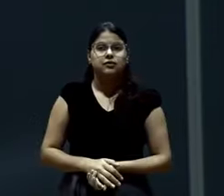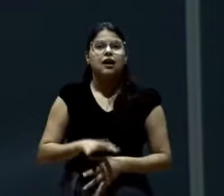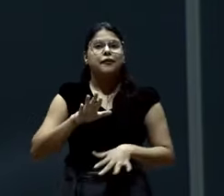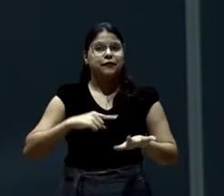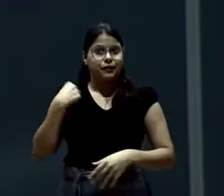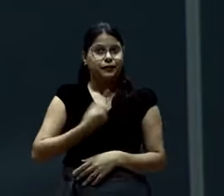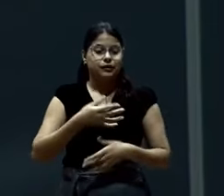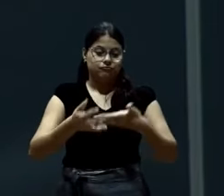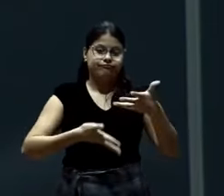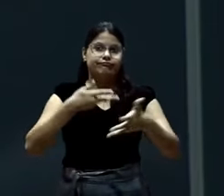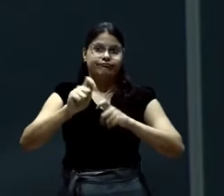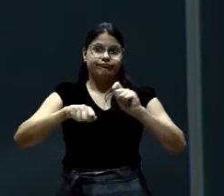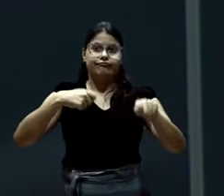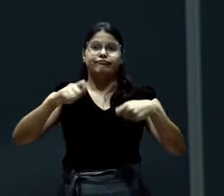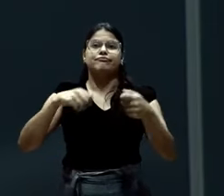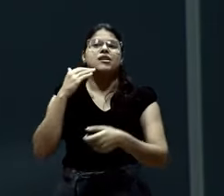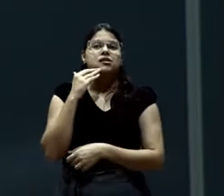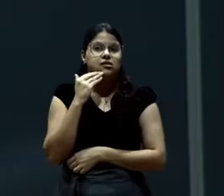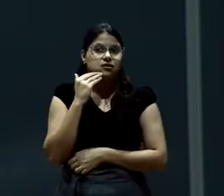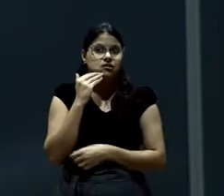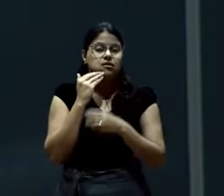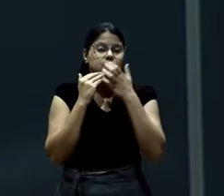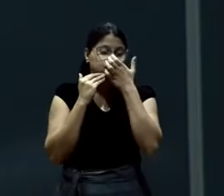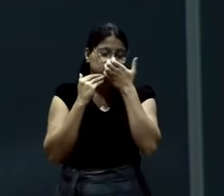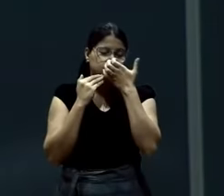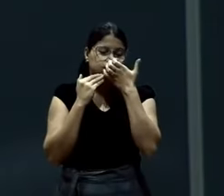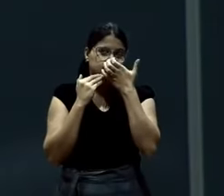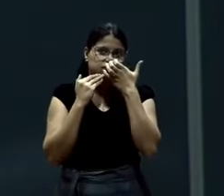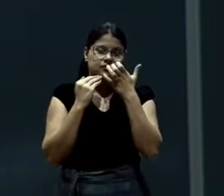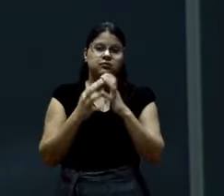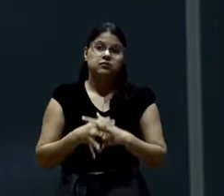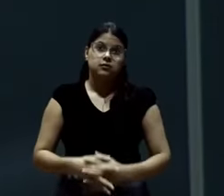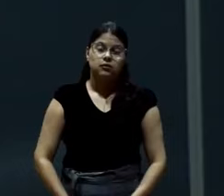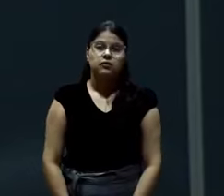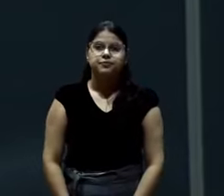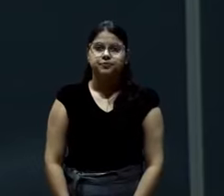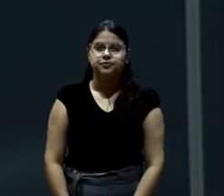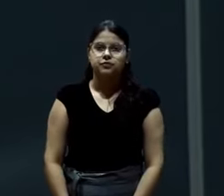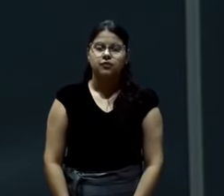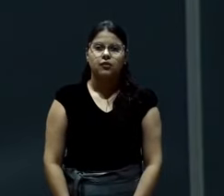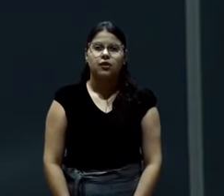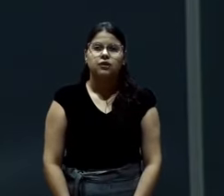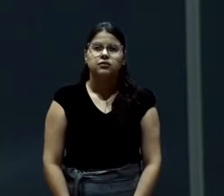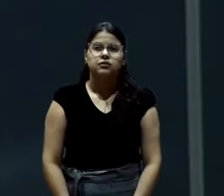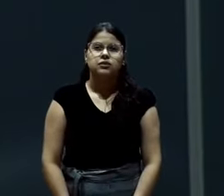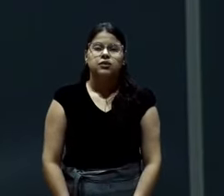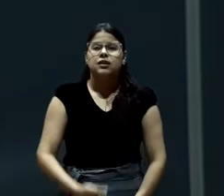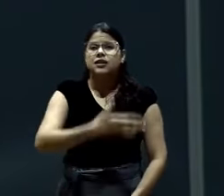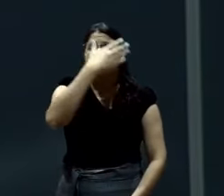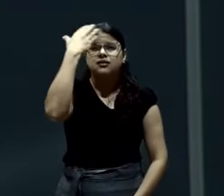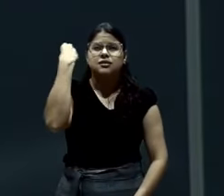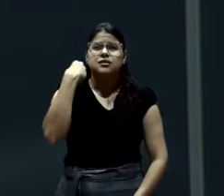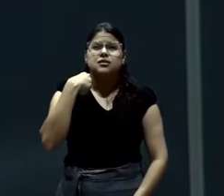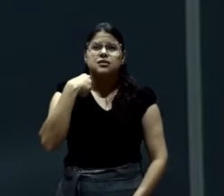irmão? Muita. Muita. E deixando escapar esse momento que é, para alguns,